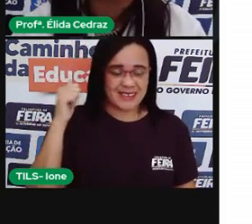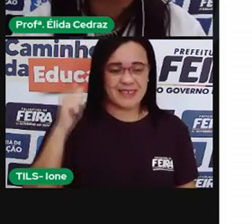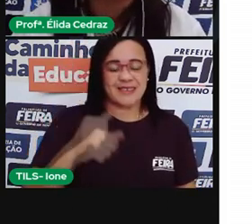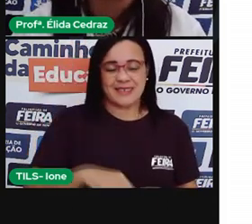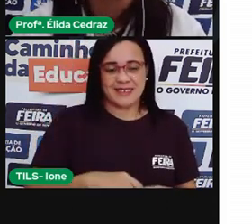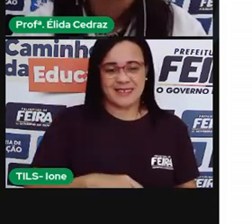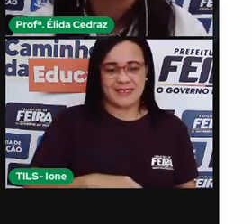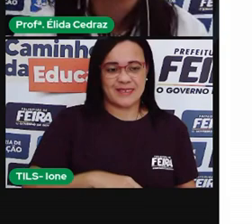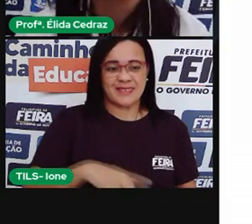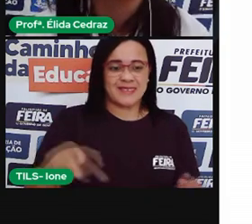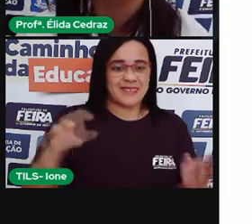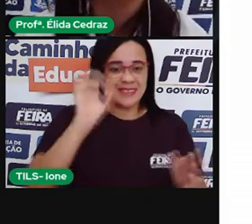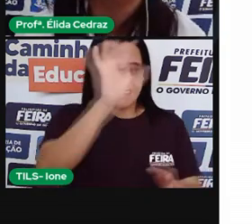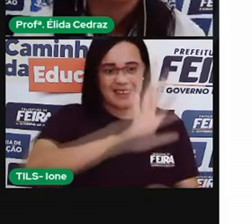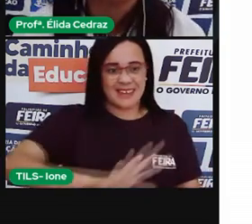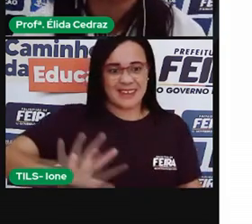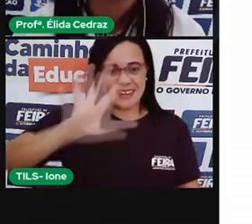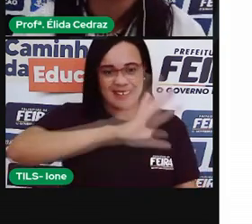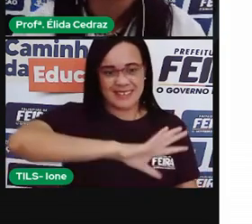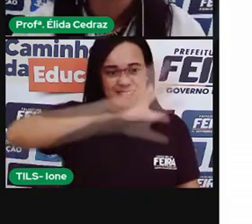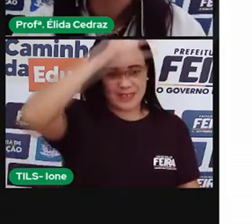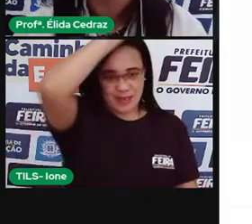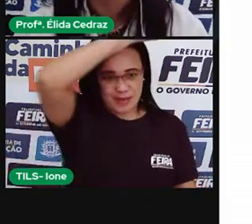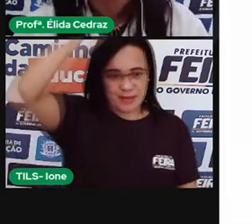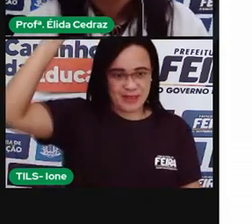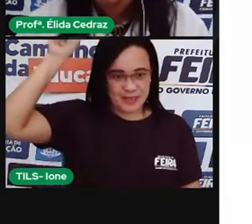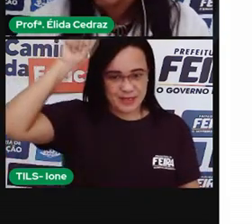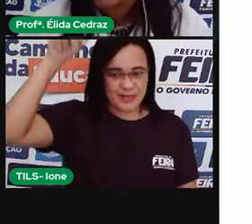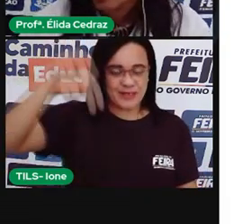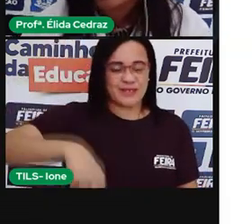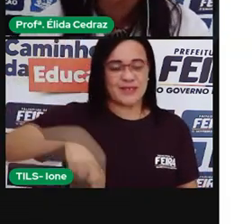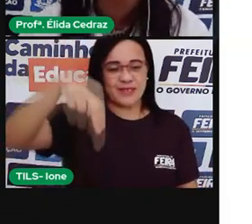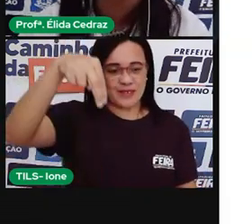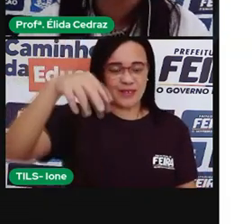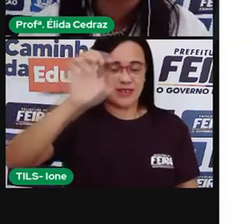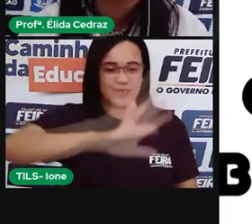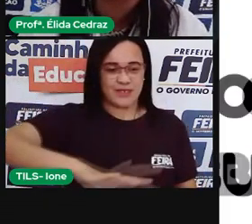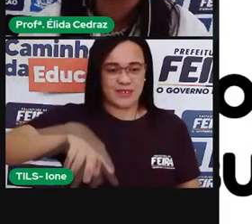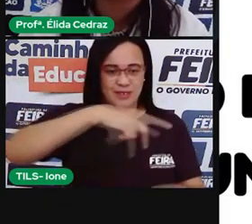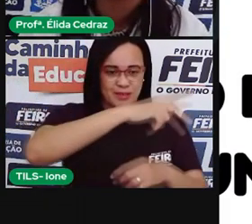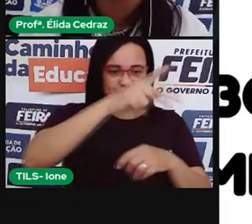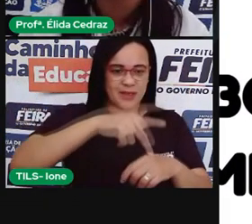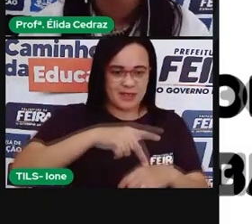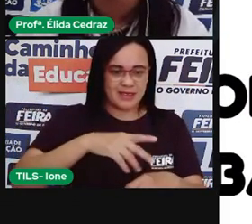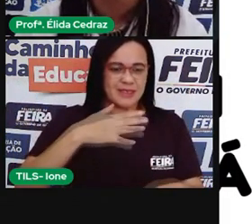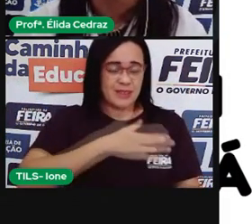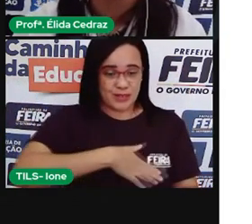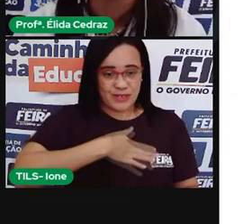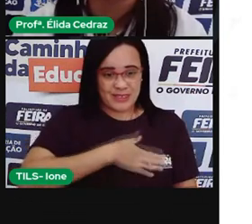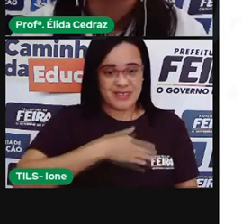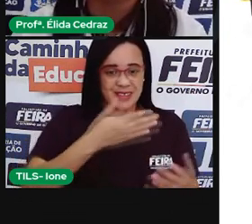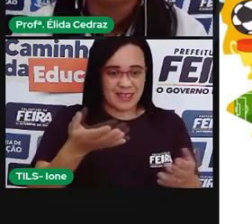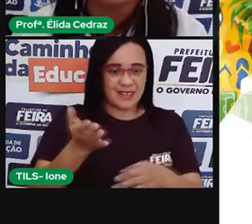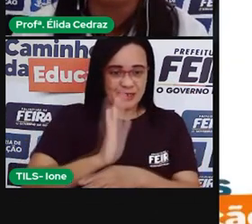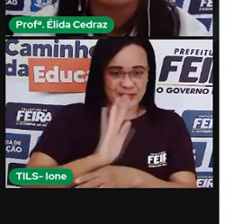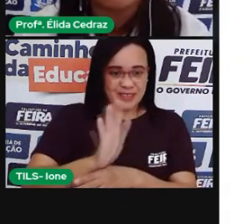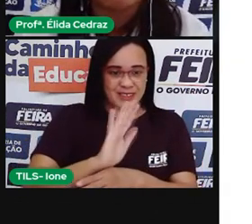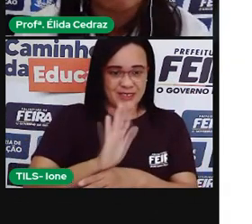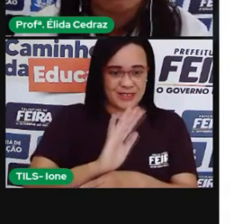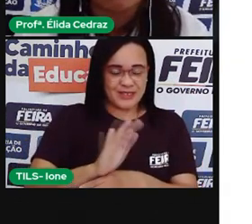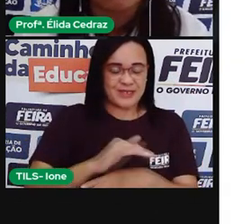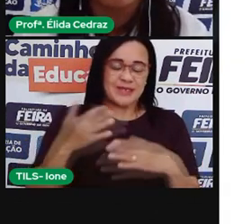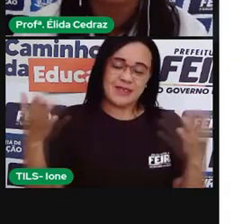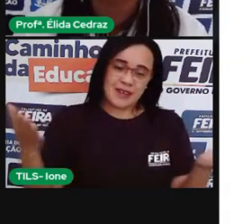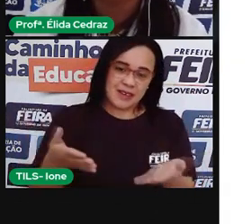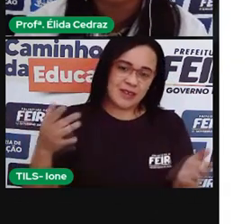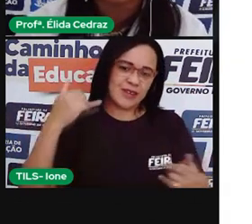amazônica? na região norte do nosso país? Isso aí, muito bem. E que tal brincarmos um